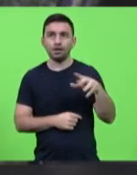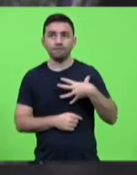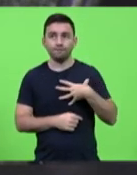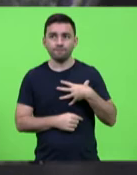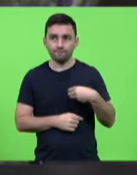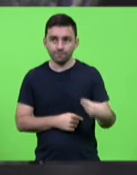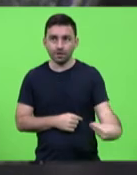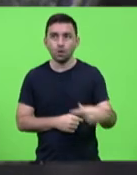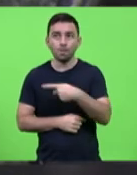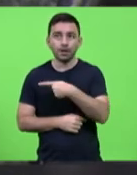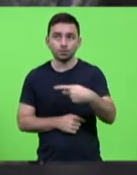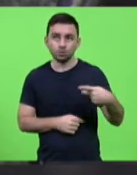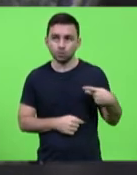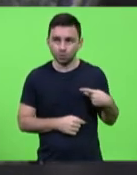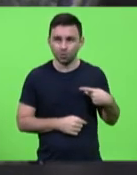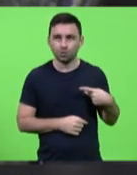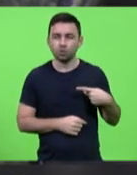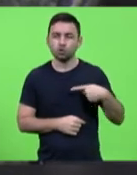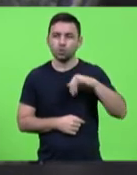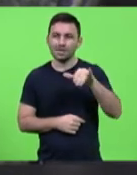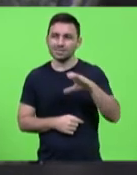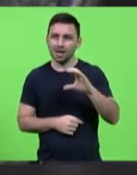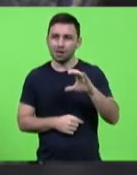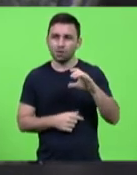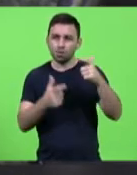cidade de Joaçaba, muito jovem, veio para o litoral,